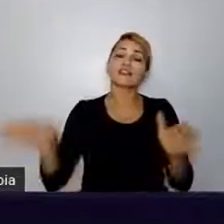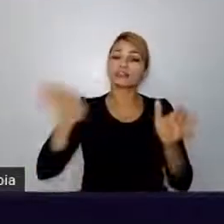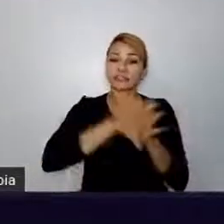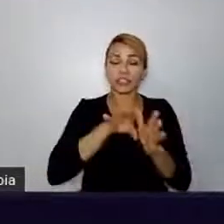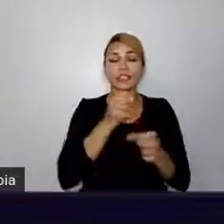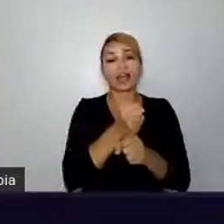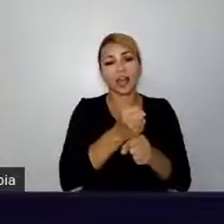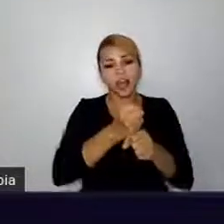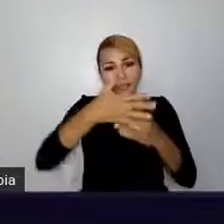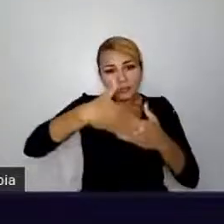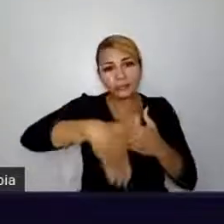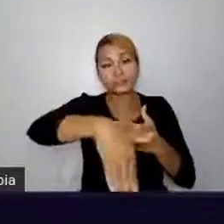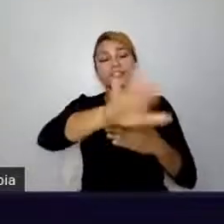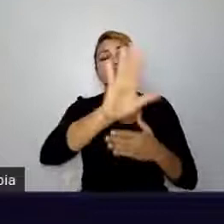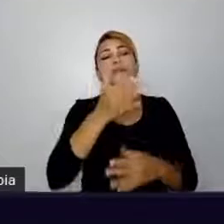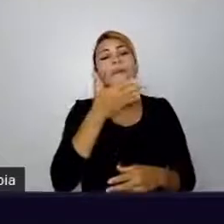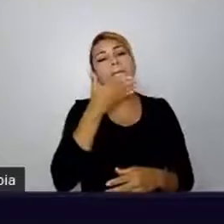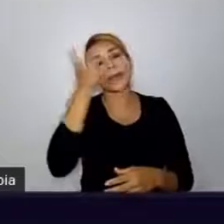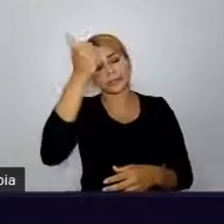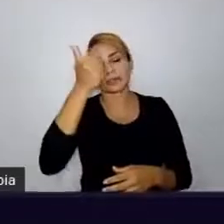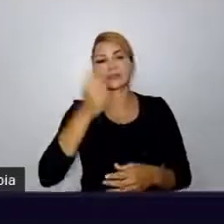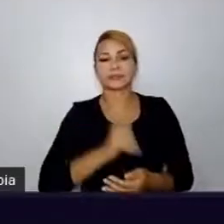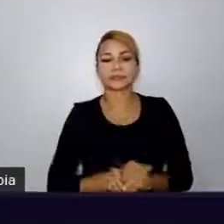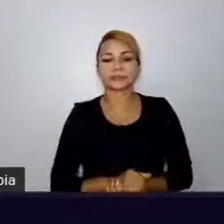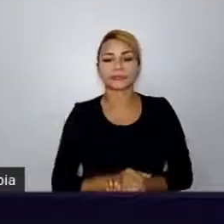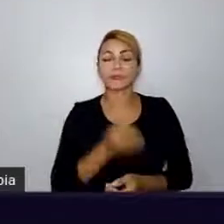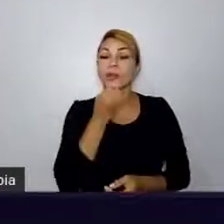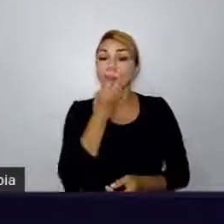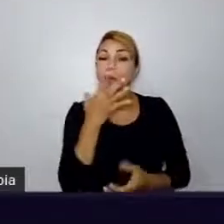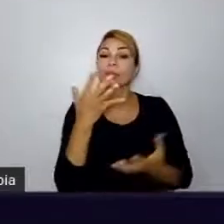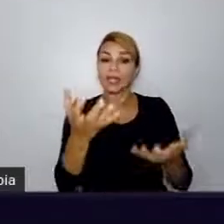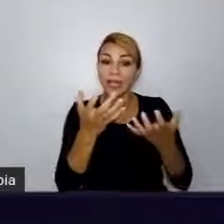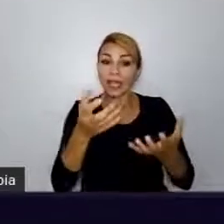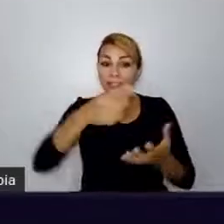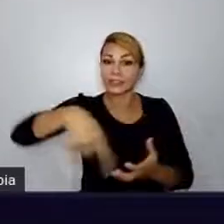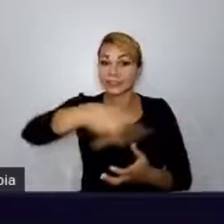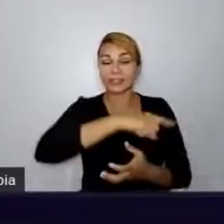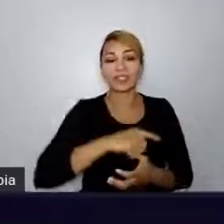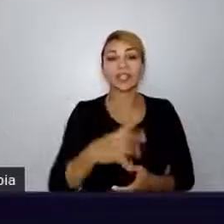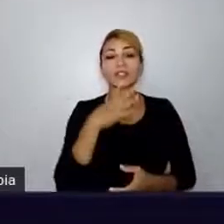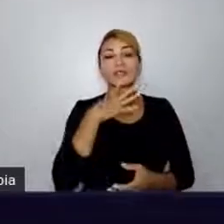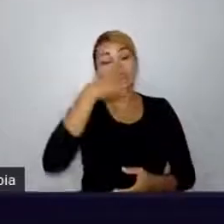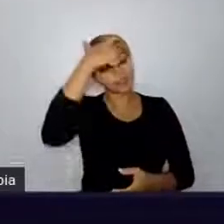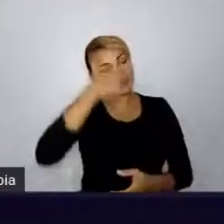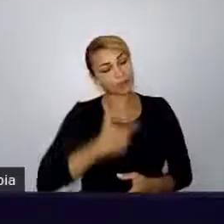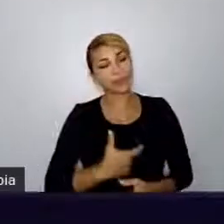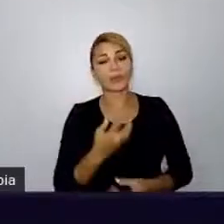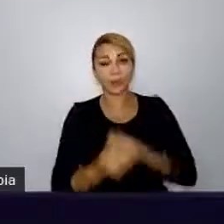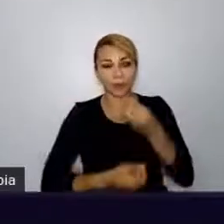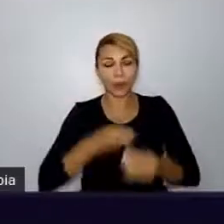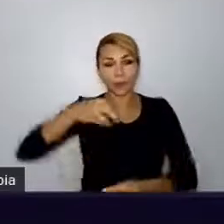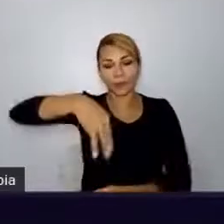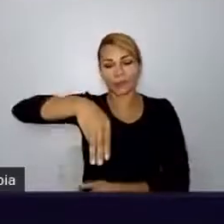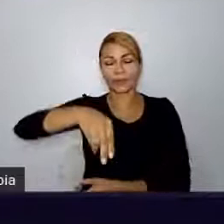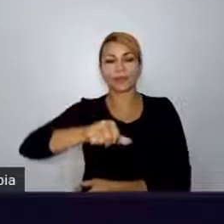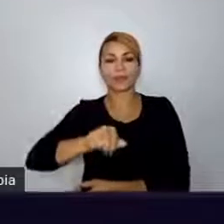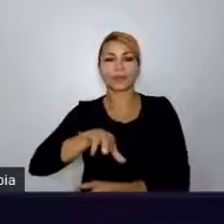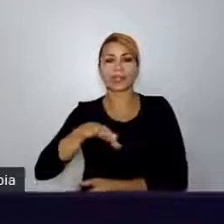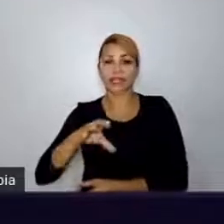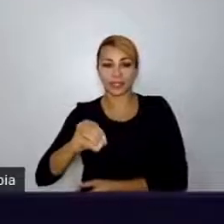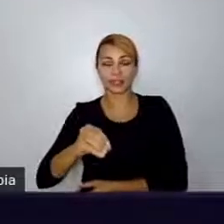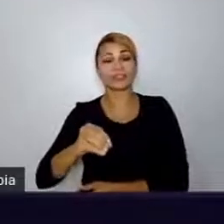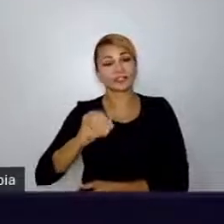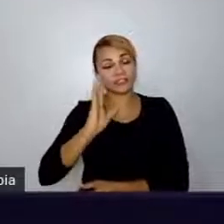Bom, e eu quero que vocês me conheçam um pouco mais. Como o Mário falou, eu sou a Ana Paula Gomes, sou